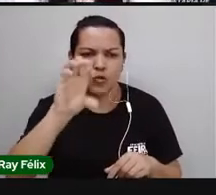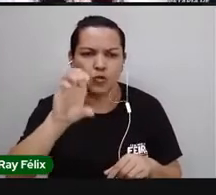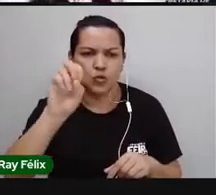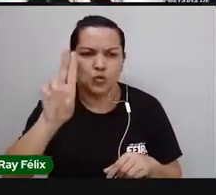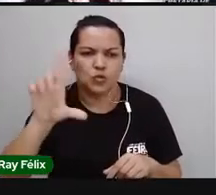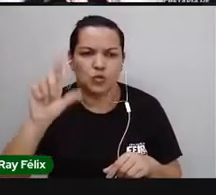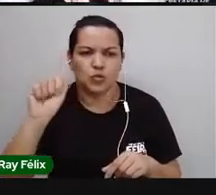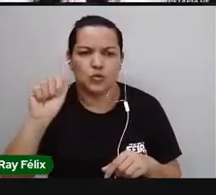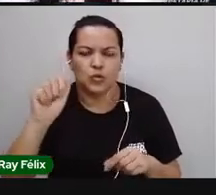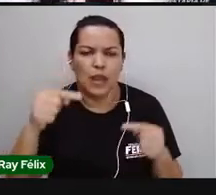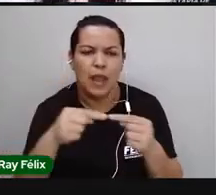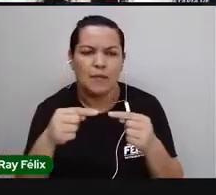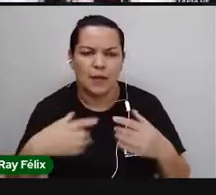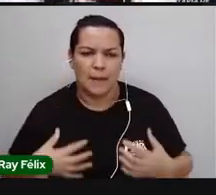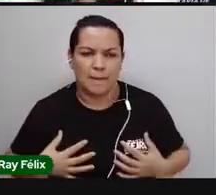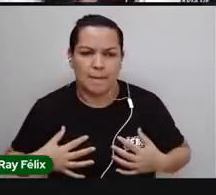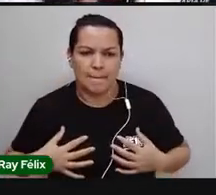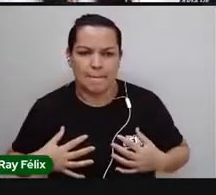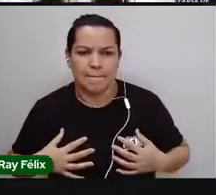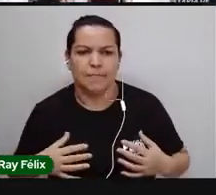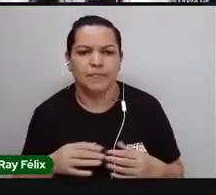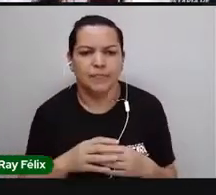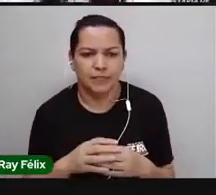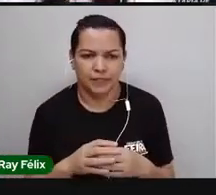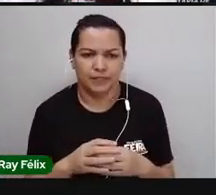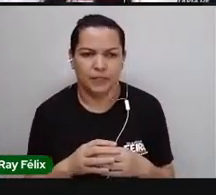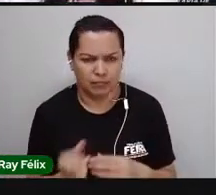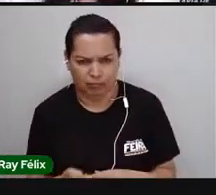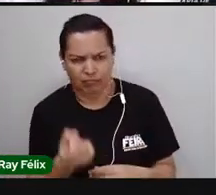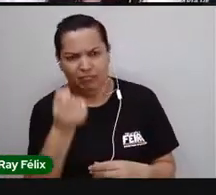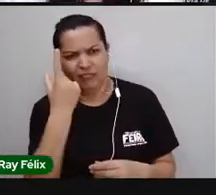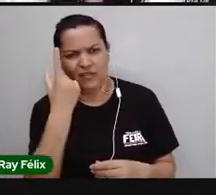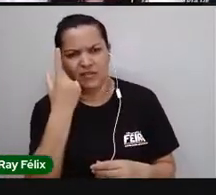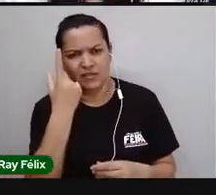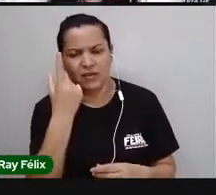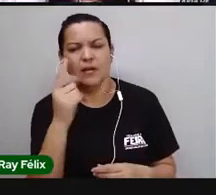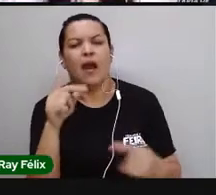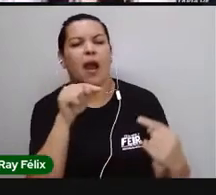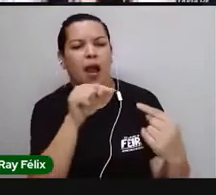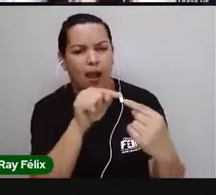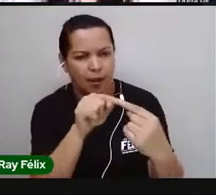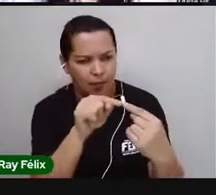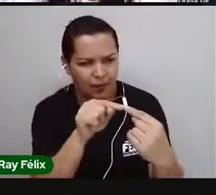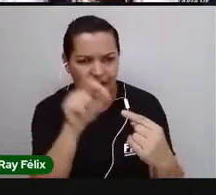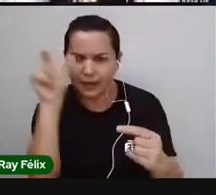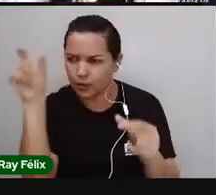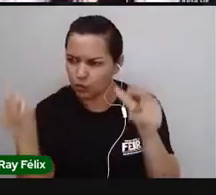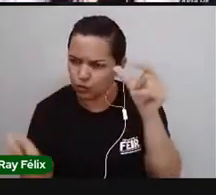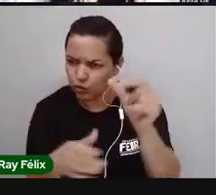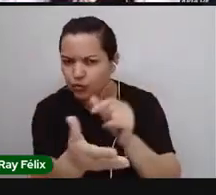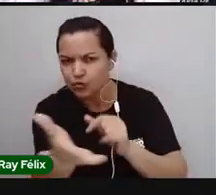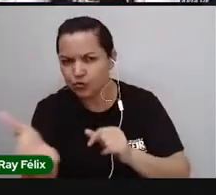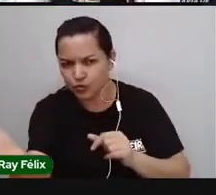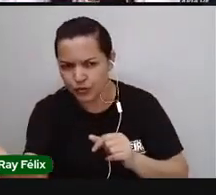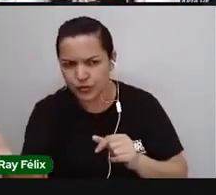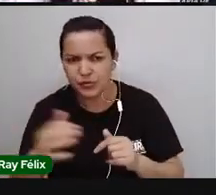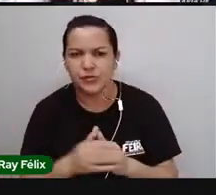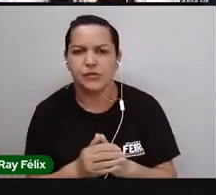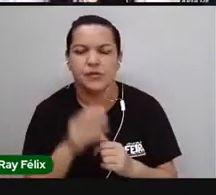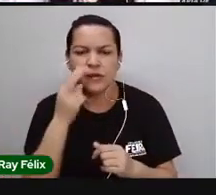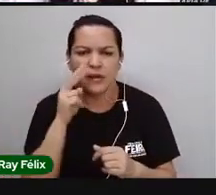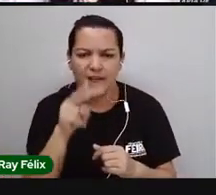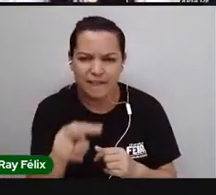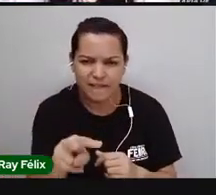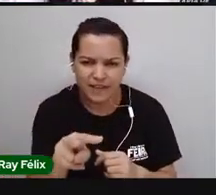mamárias. Meu Deus, Pró, que coisa estranha! Pois é, nós somos assim por dentro. Vamos ver mais um pouquinho. Se a gente